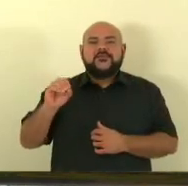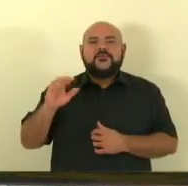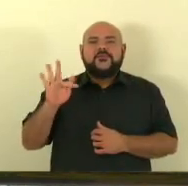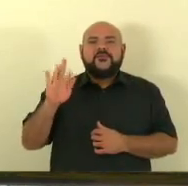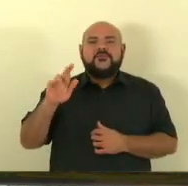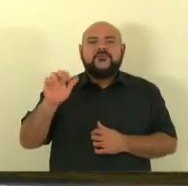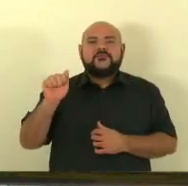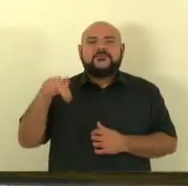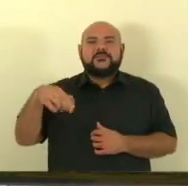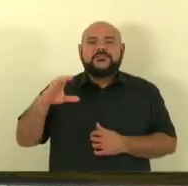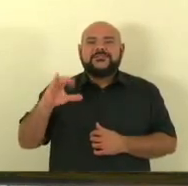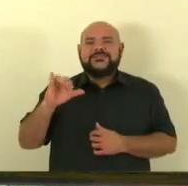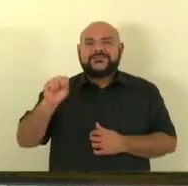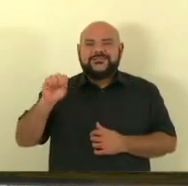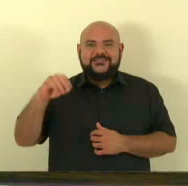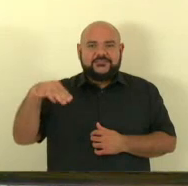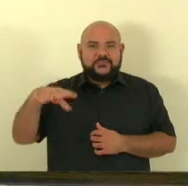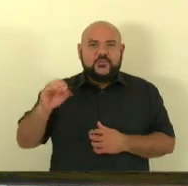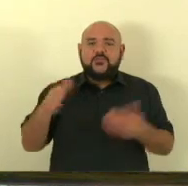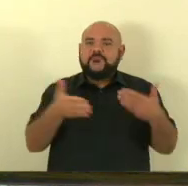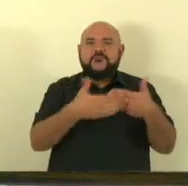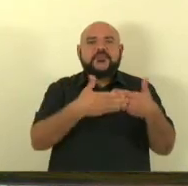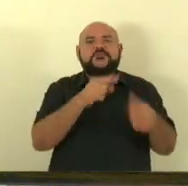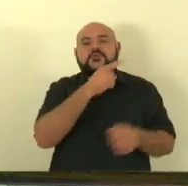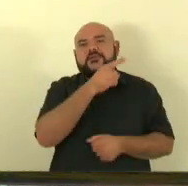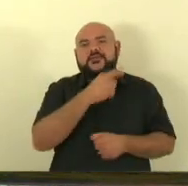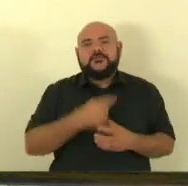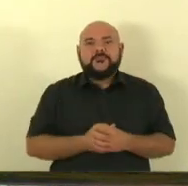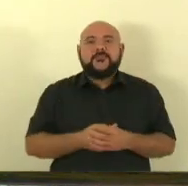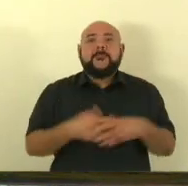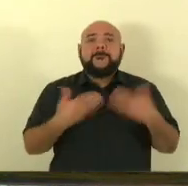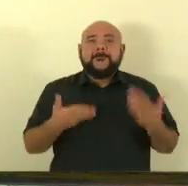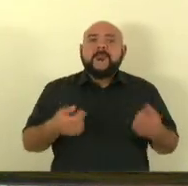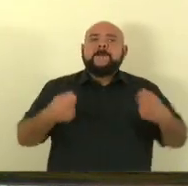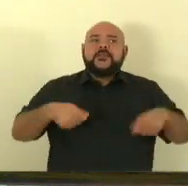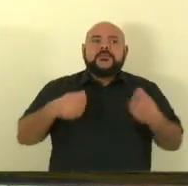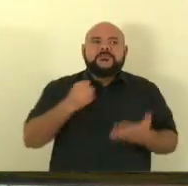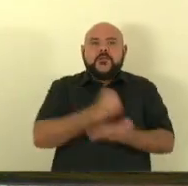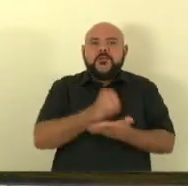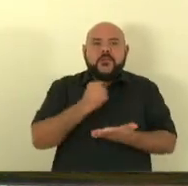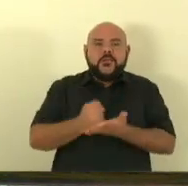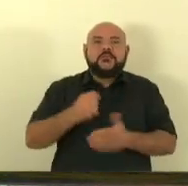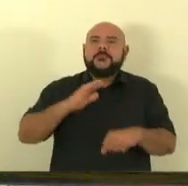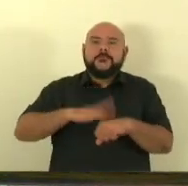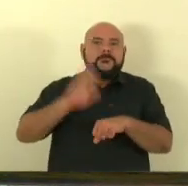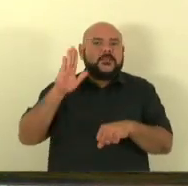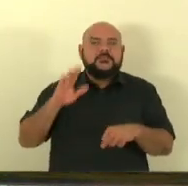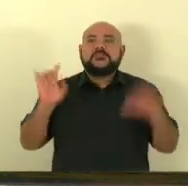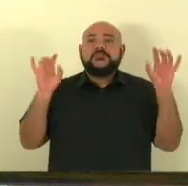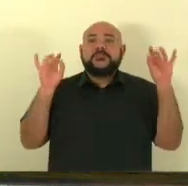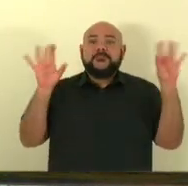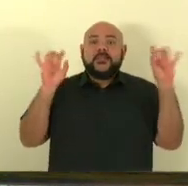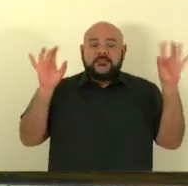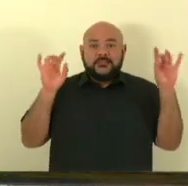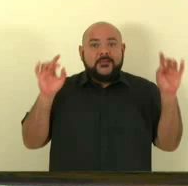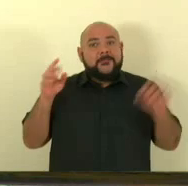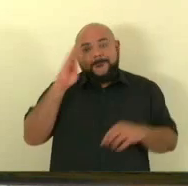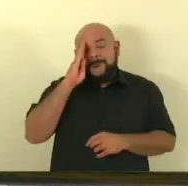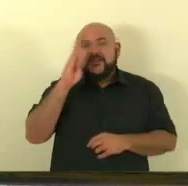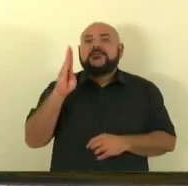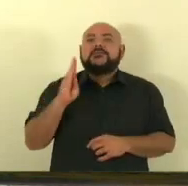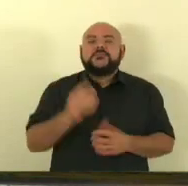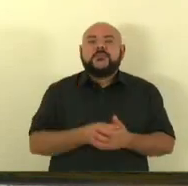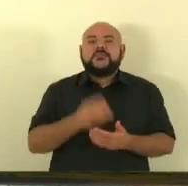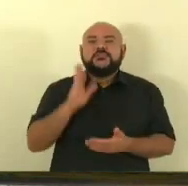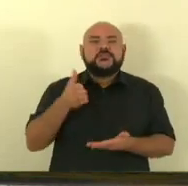do estado se sensibilize e obviamente contrate mais policiais em especial os que já foram aprovados